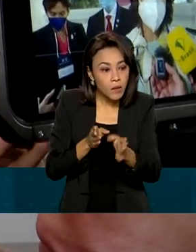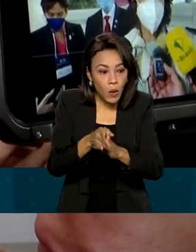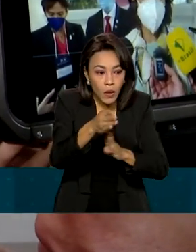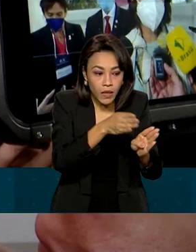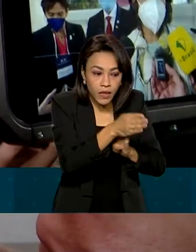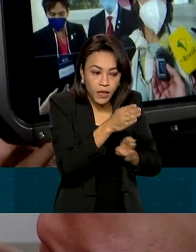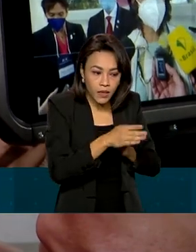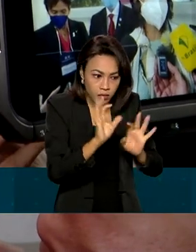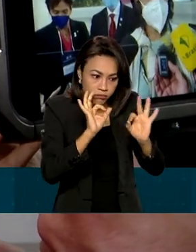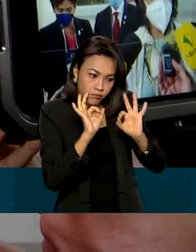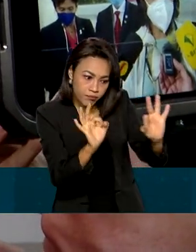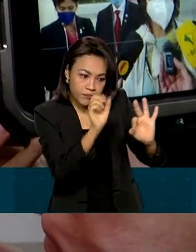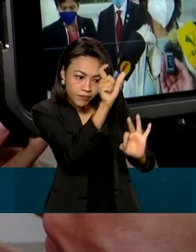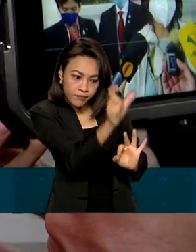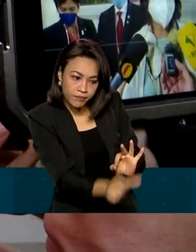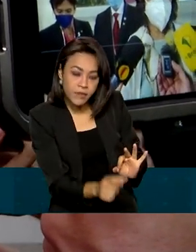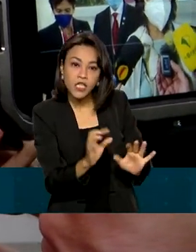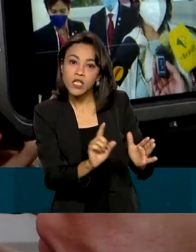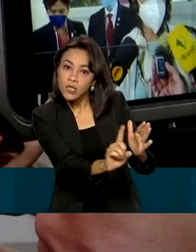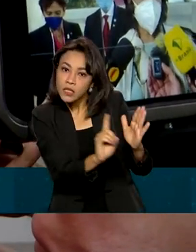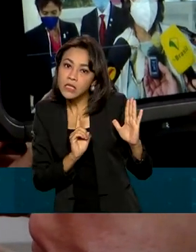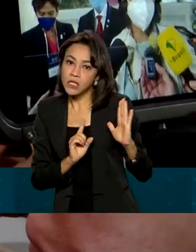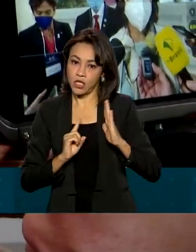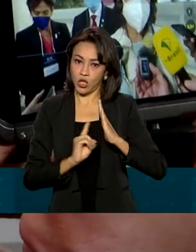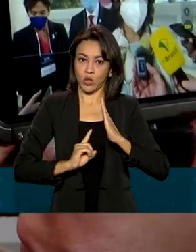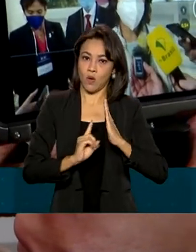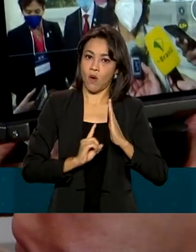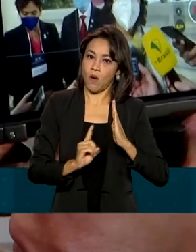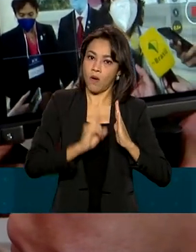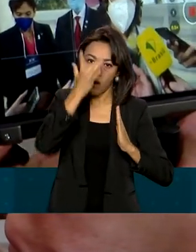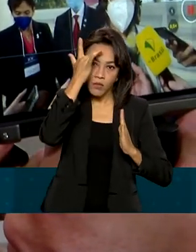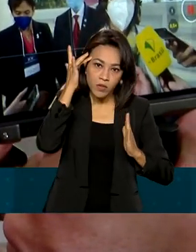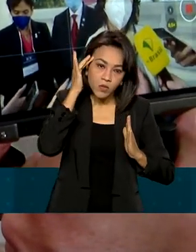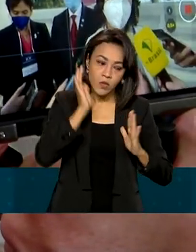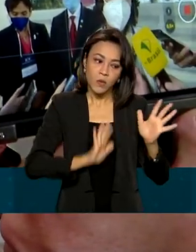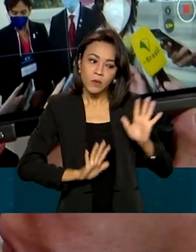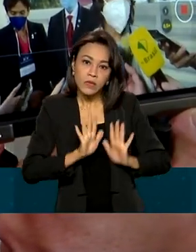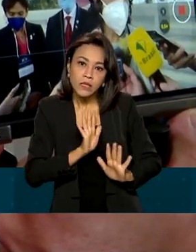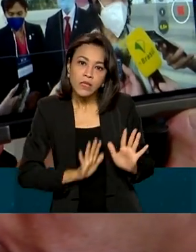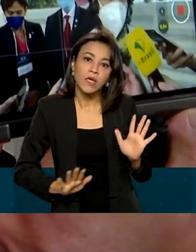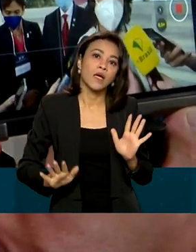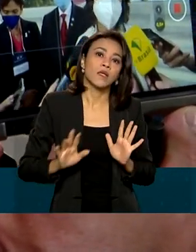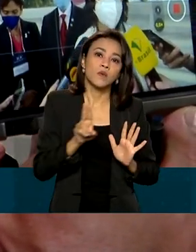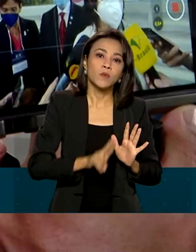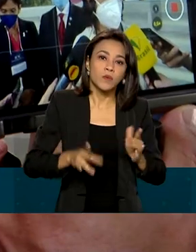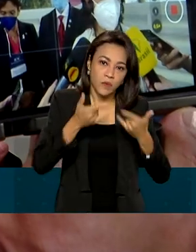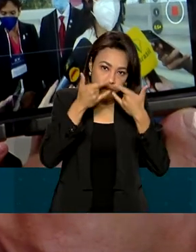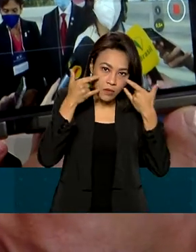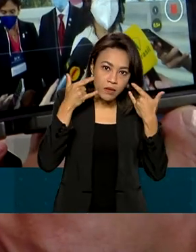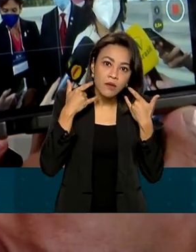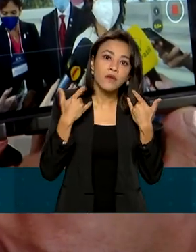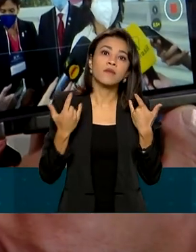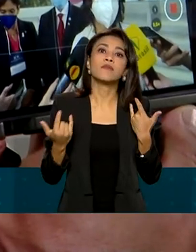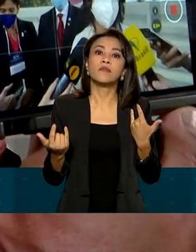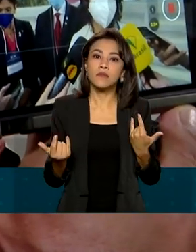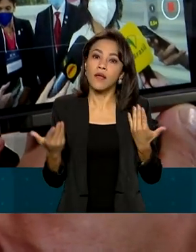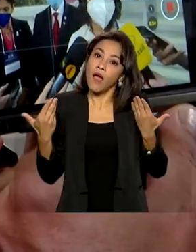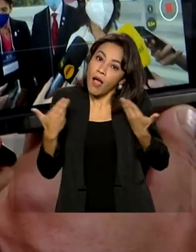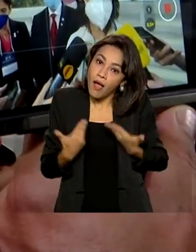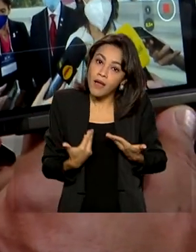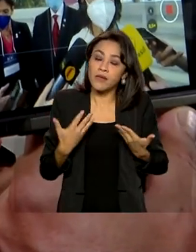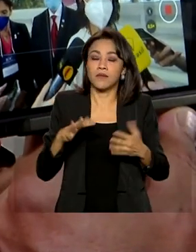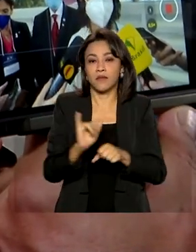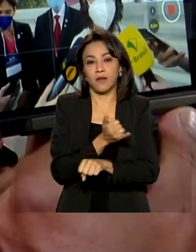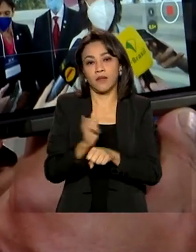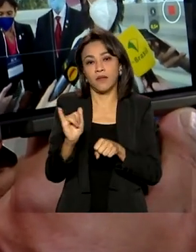casos confirmados, o isolamento, o cuidado, uso de máscaras, enfim, são medidas